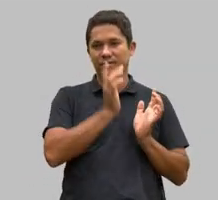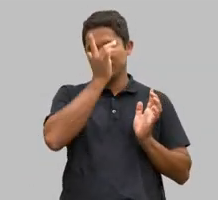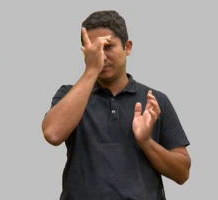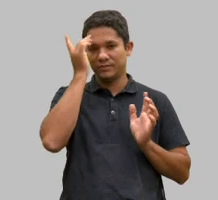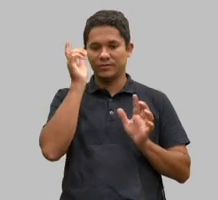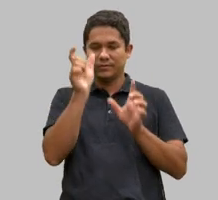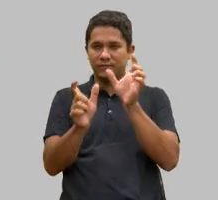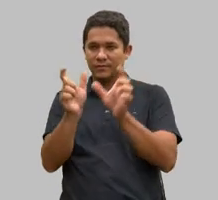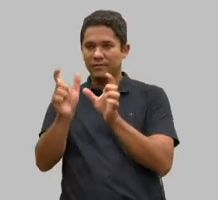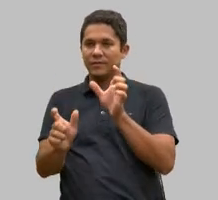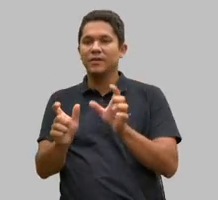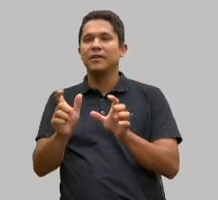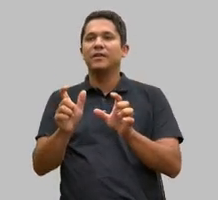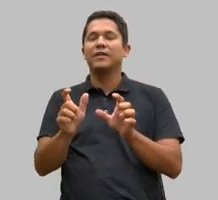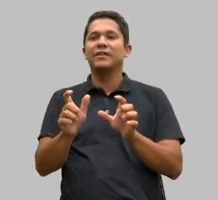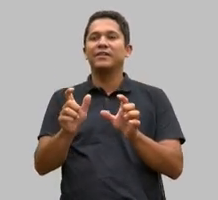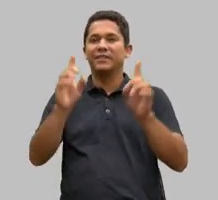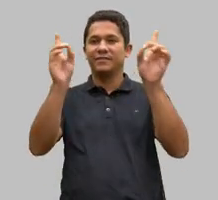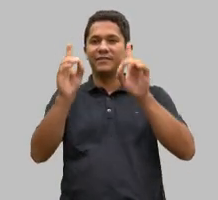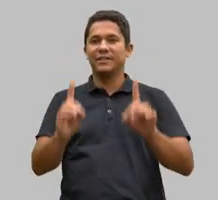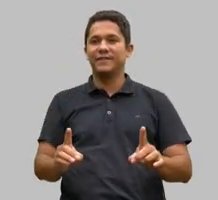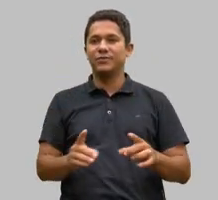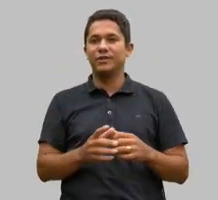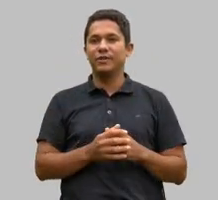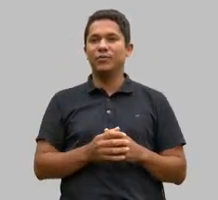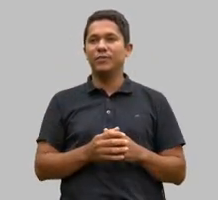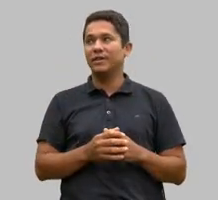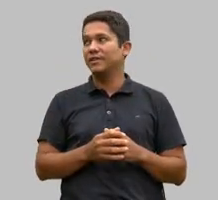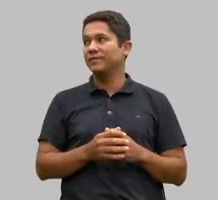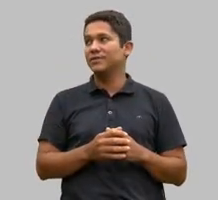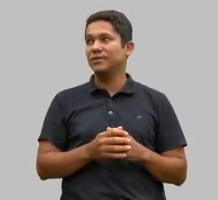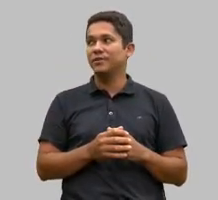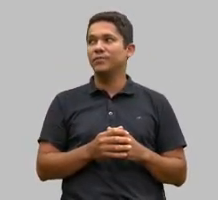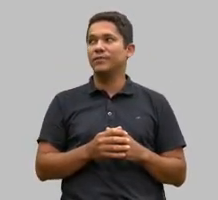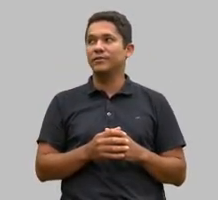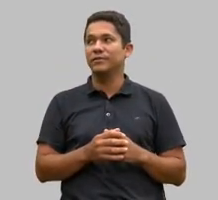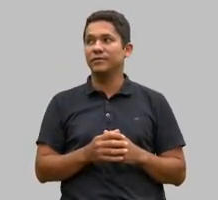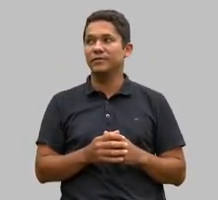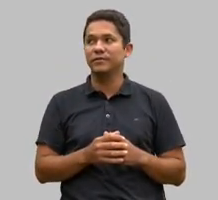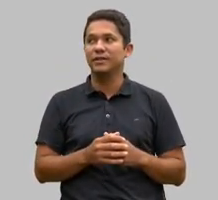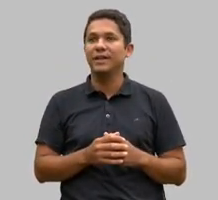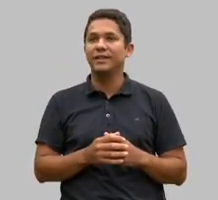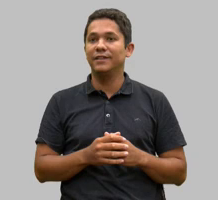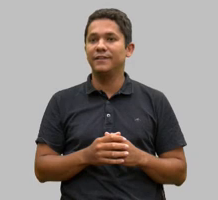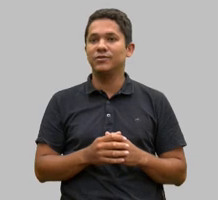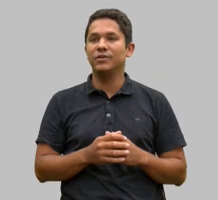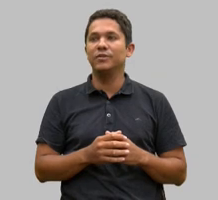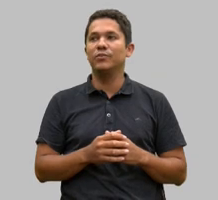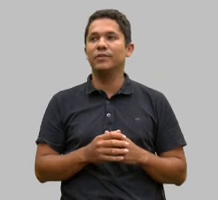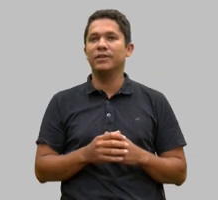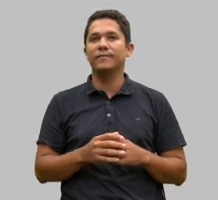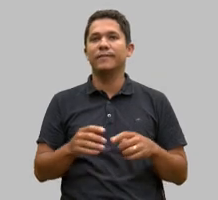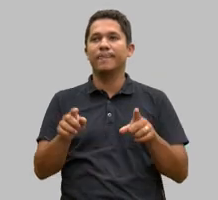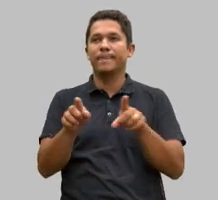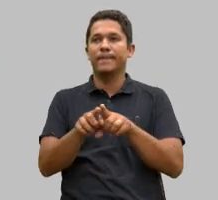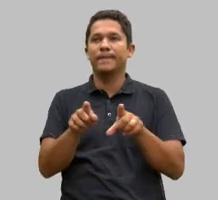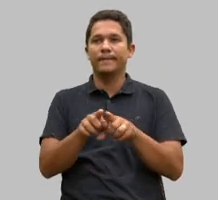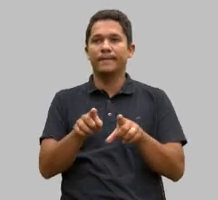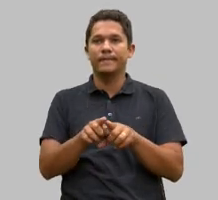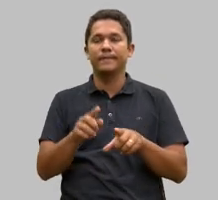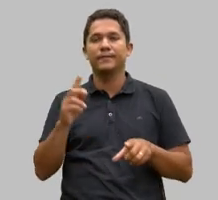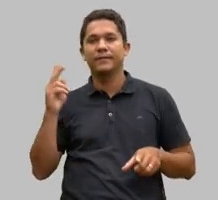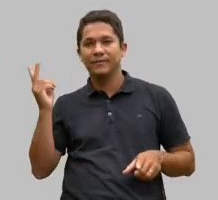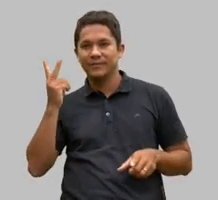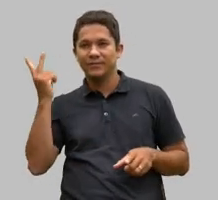justo, nada mais correto do que o reconhecimento desse trabalho e a valorização cada vez mais do trabalho que a APAI